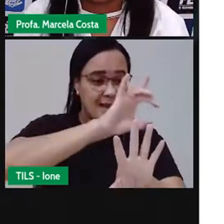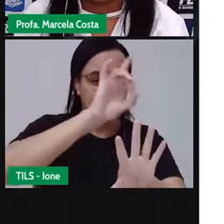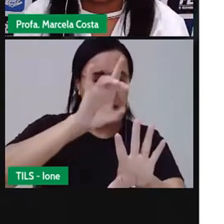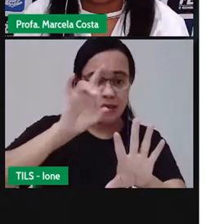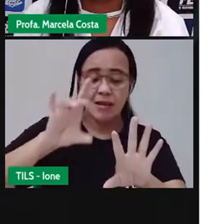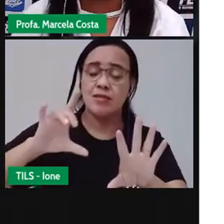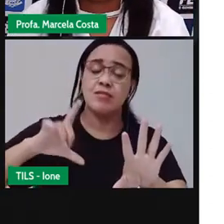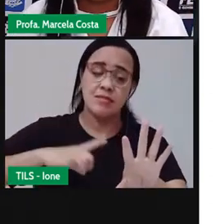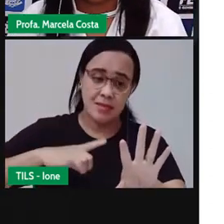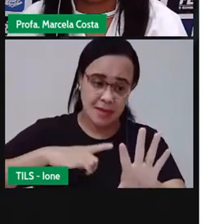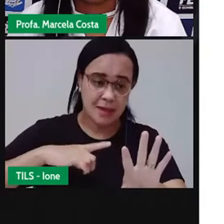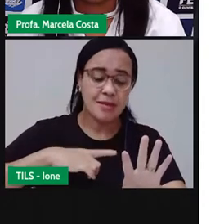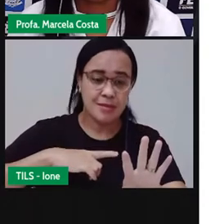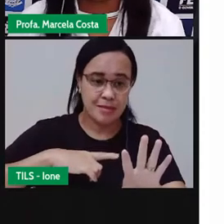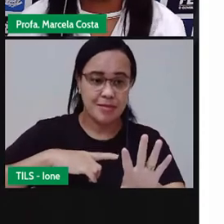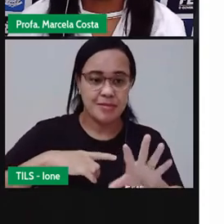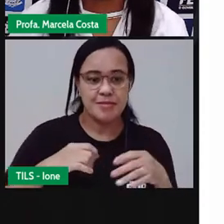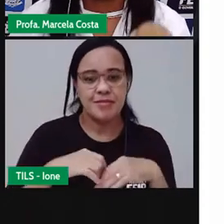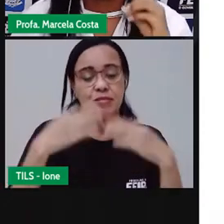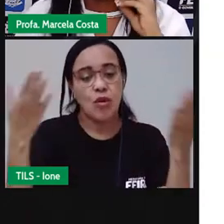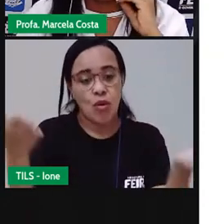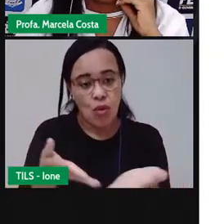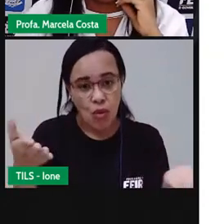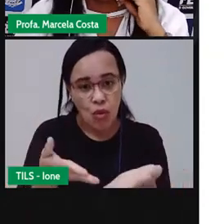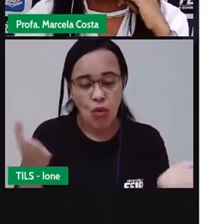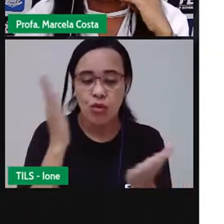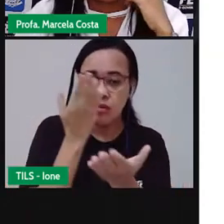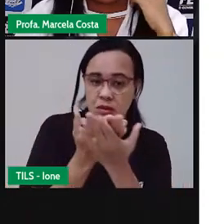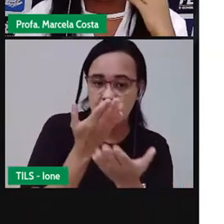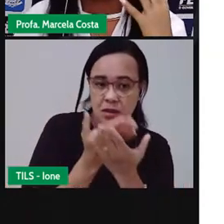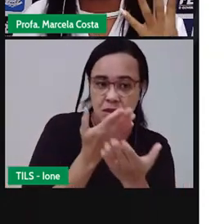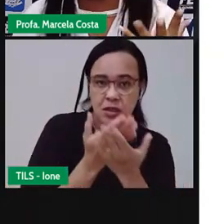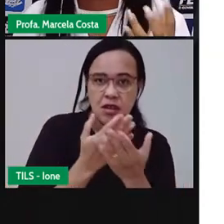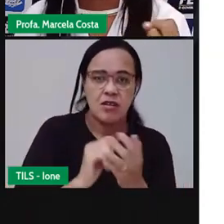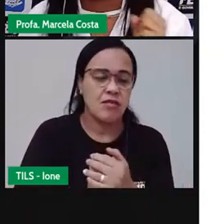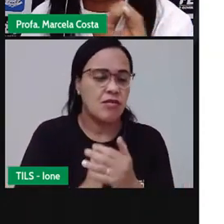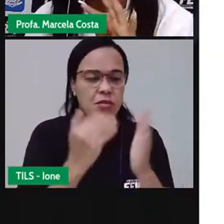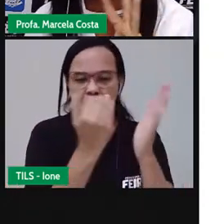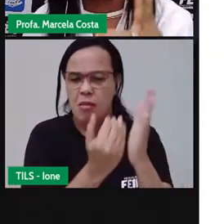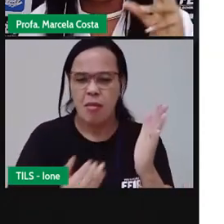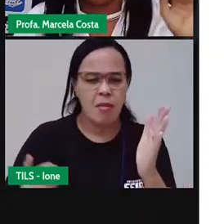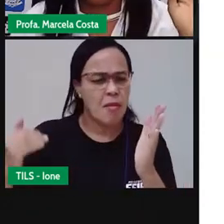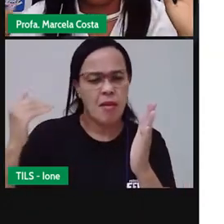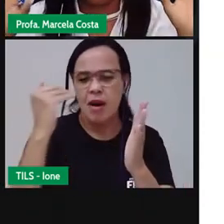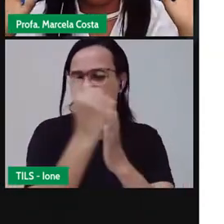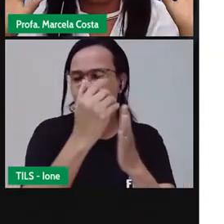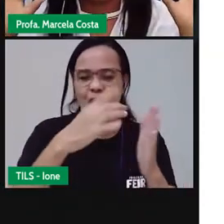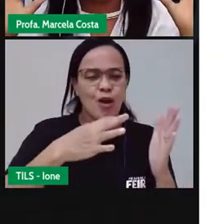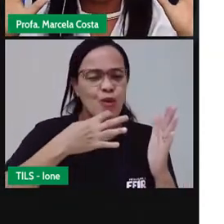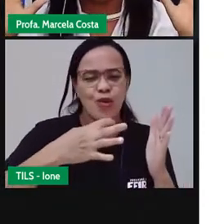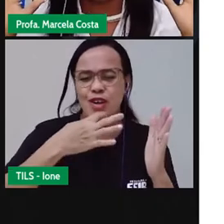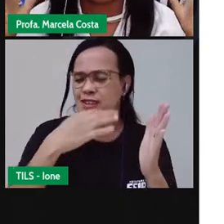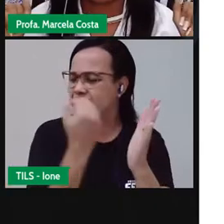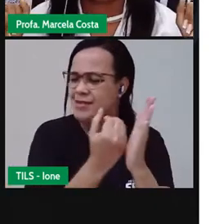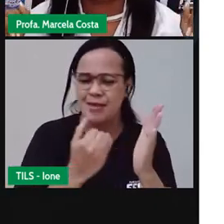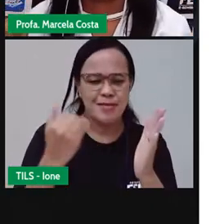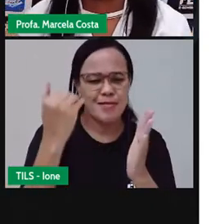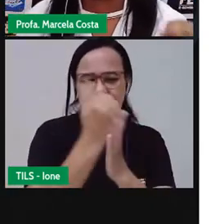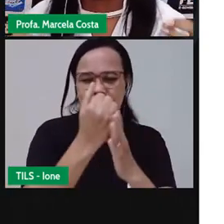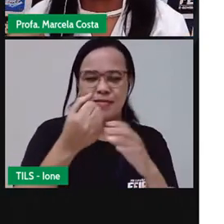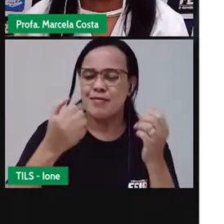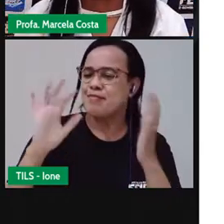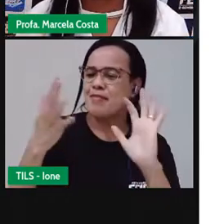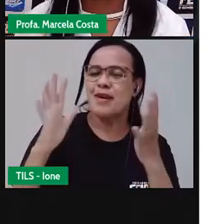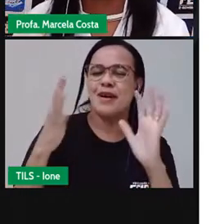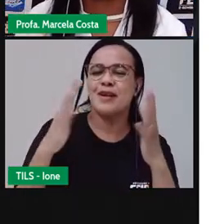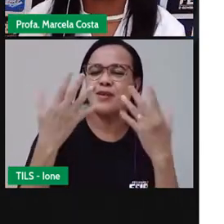Então, nessa aula de hoje, agora a gente vai explorar as mãos, as mãos completas,